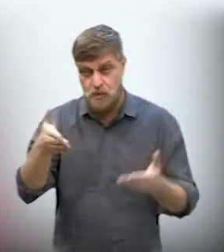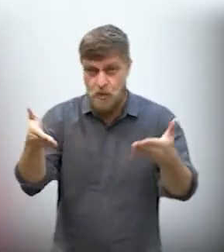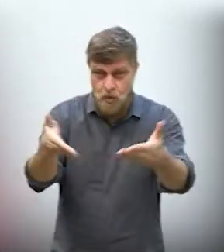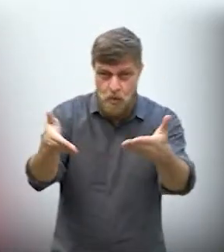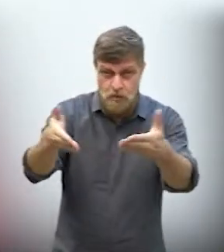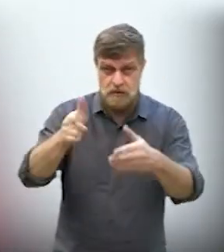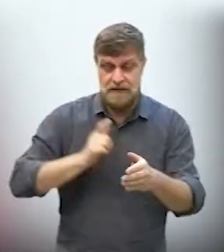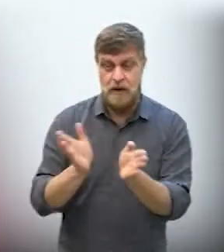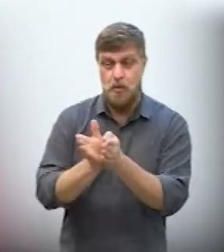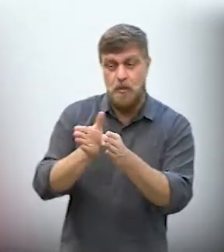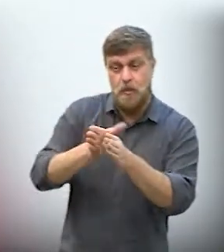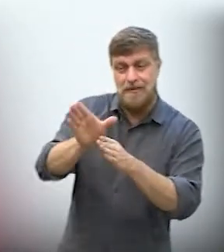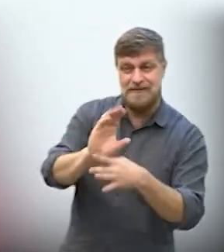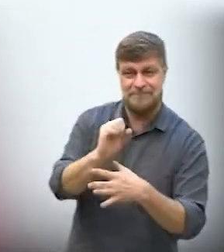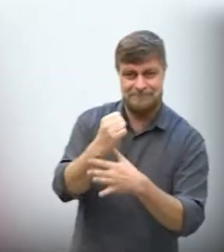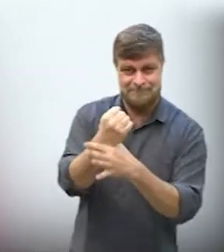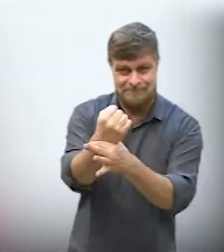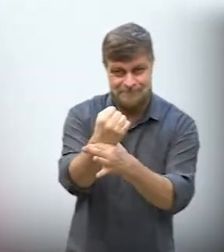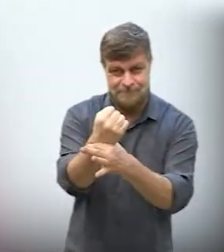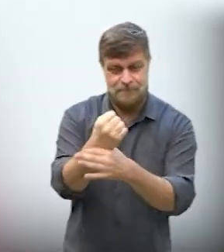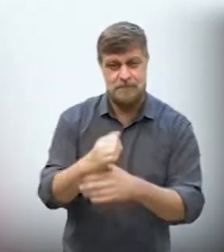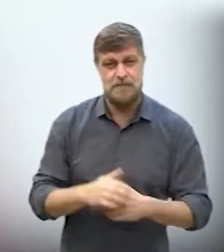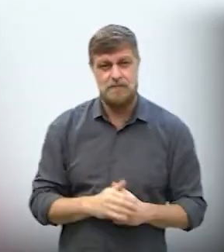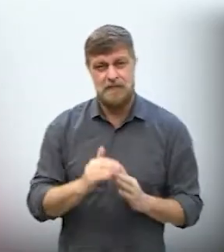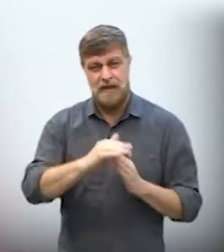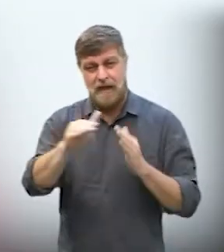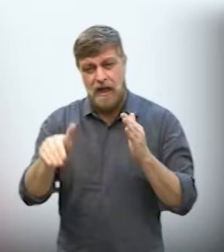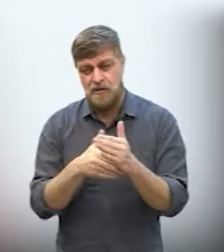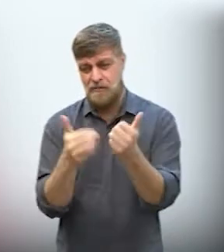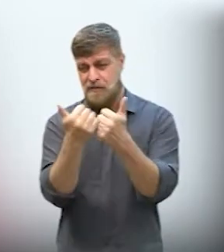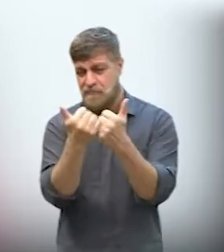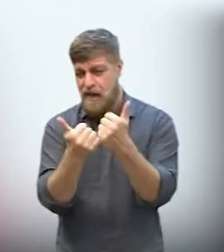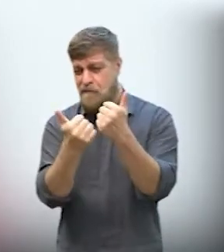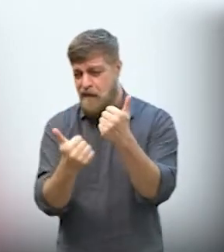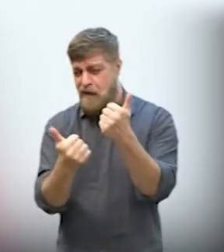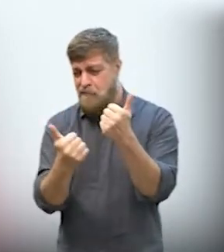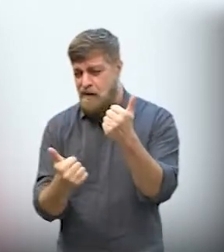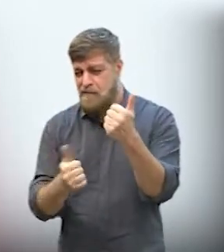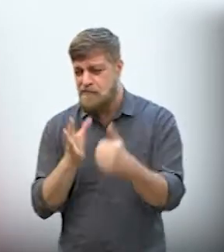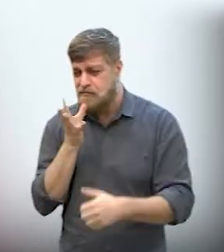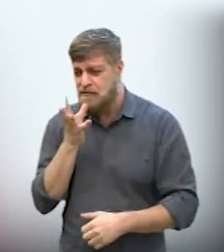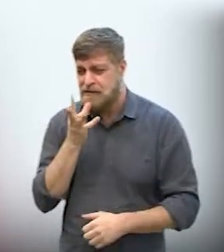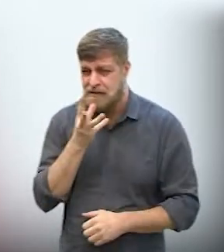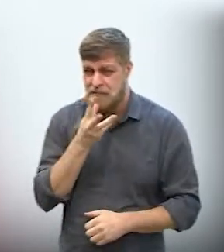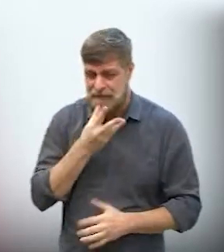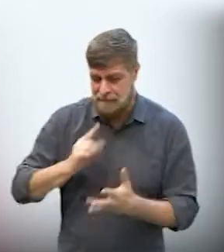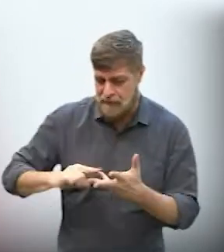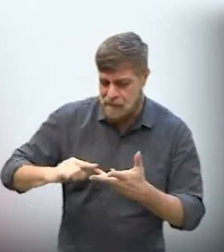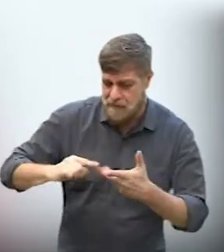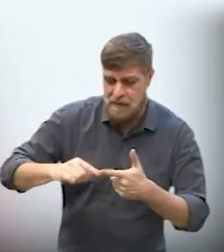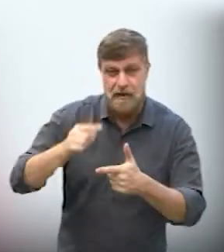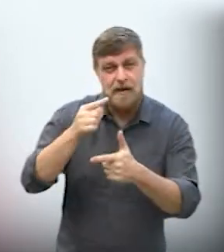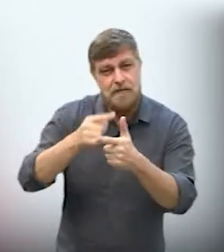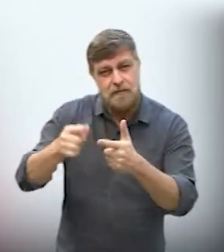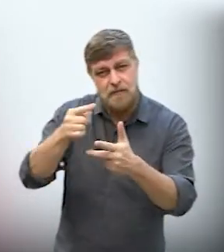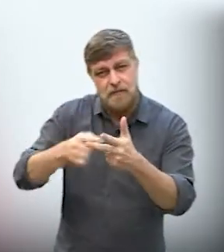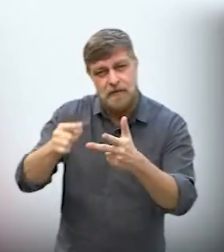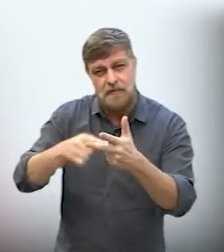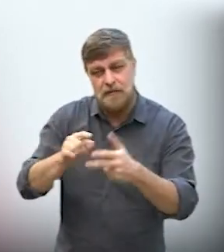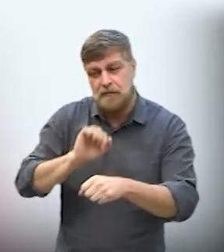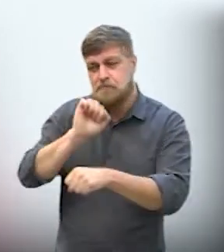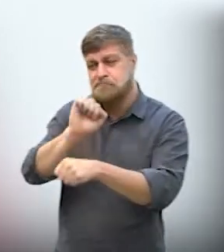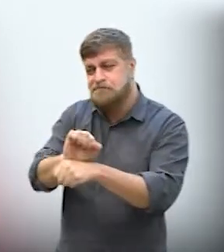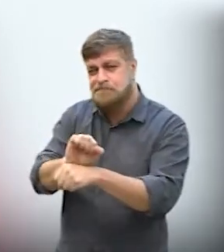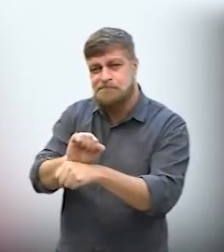essa realidade hoje em relação ao Consegues, né? Tudo muito atrasado, tantas demandas que